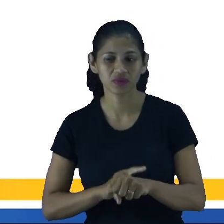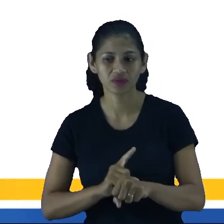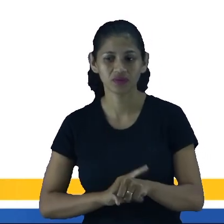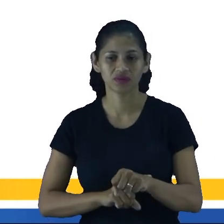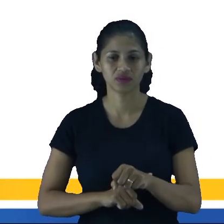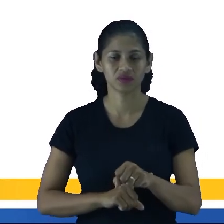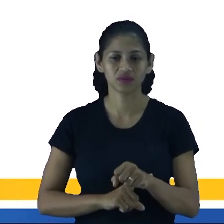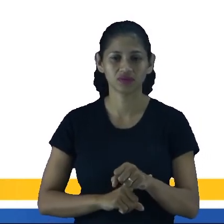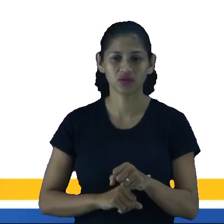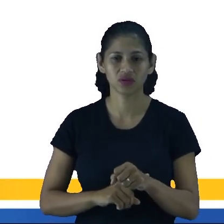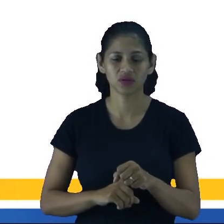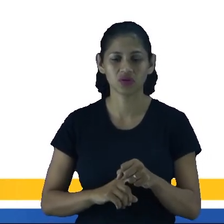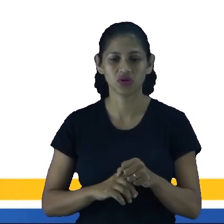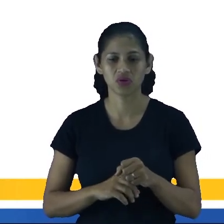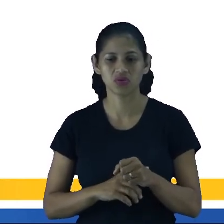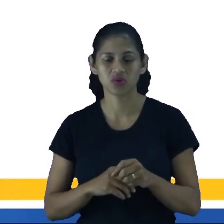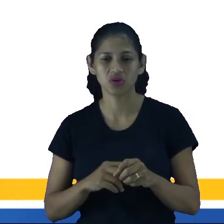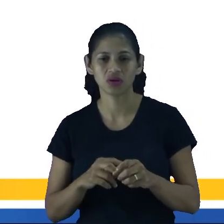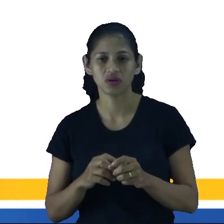culta da língua, tá?